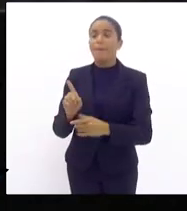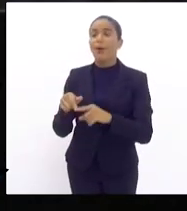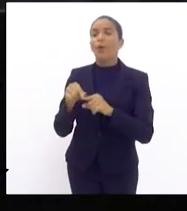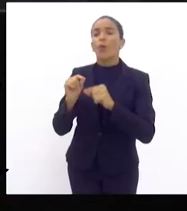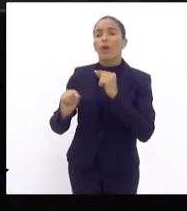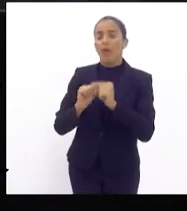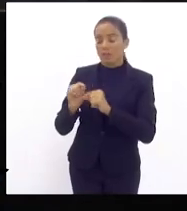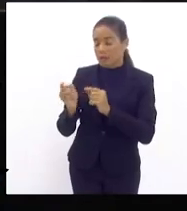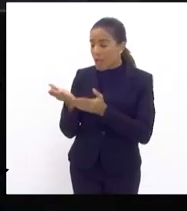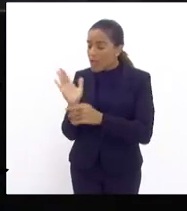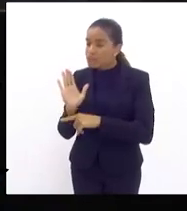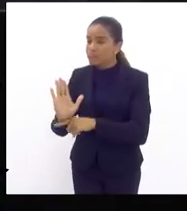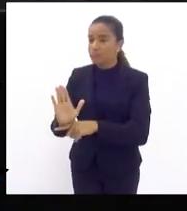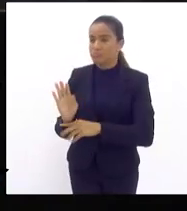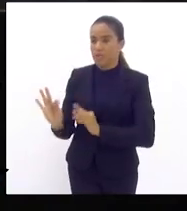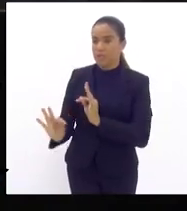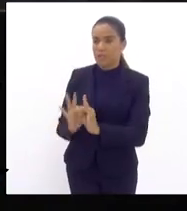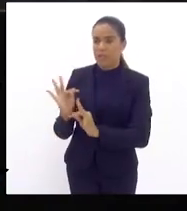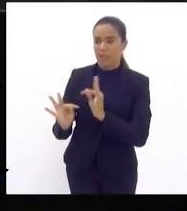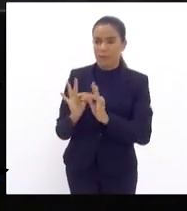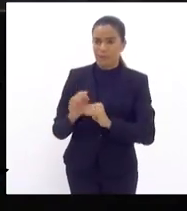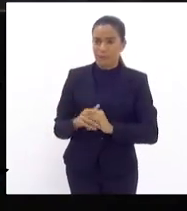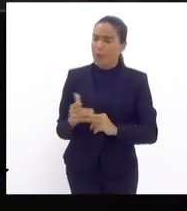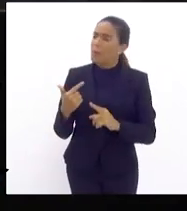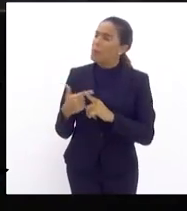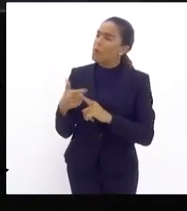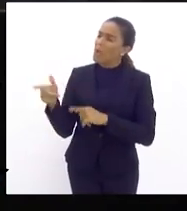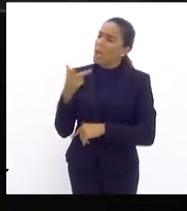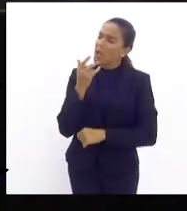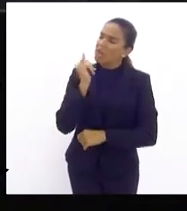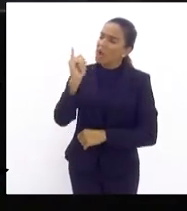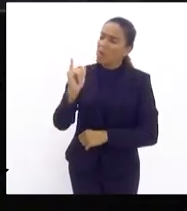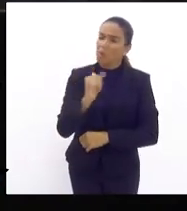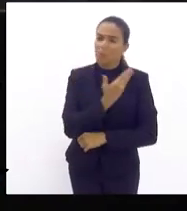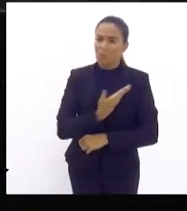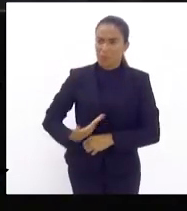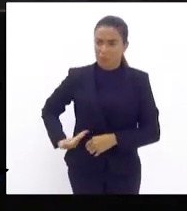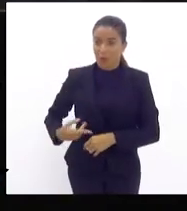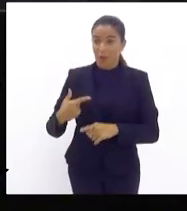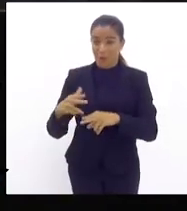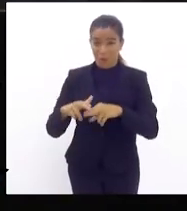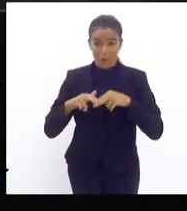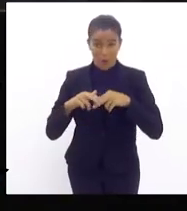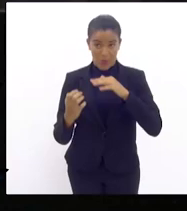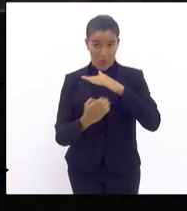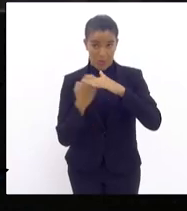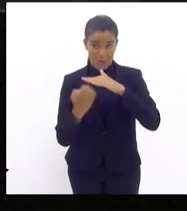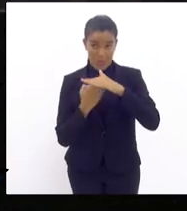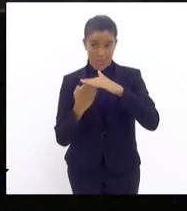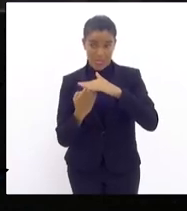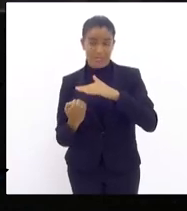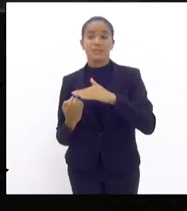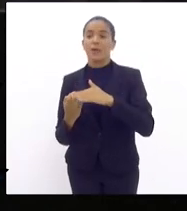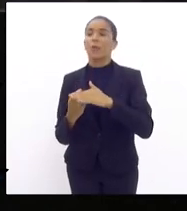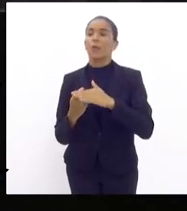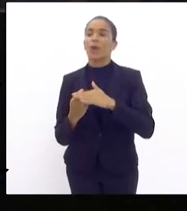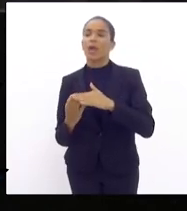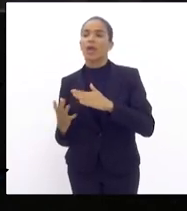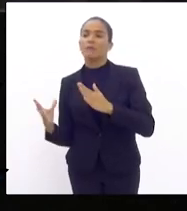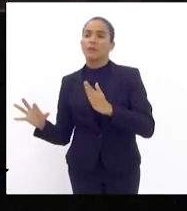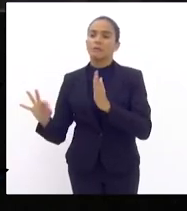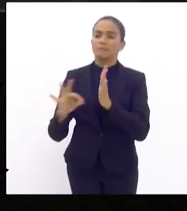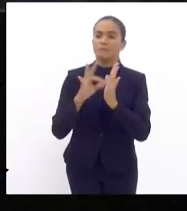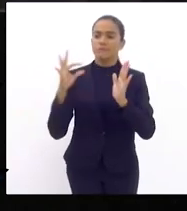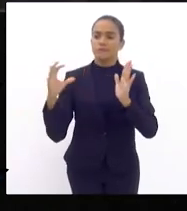Tijuca e por que que ele deu essa declaração ao governador porque essa empresa quando ela foi participar do edital para participar da concorrência